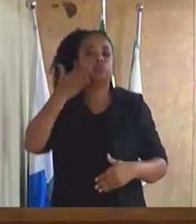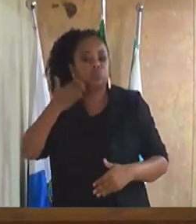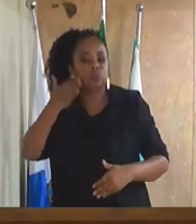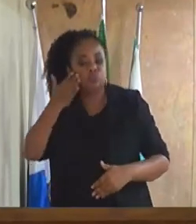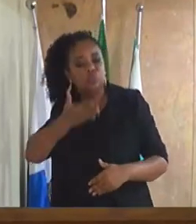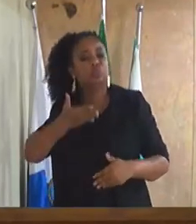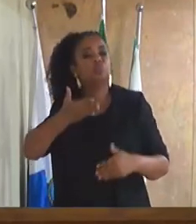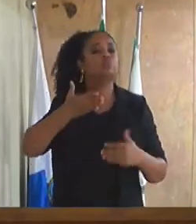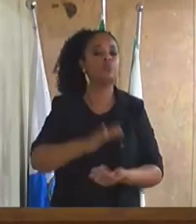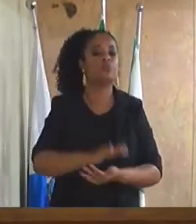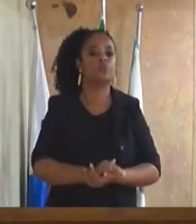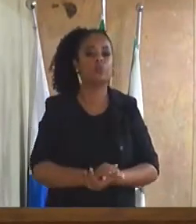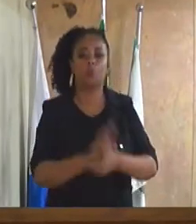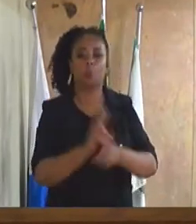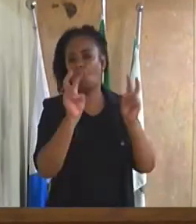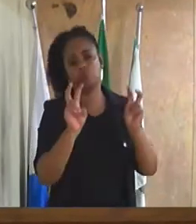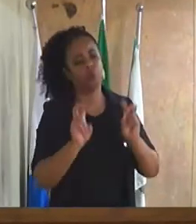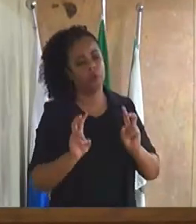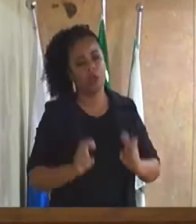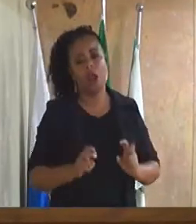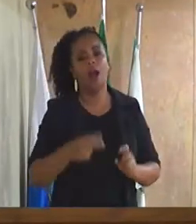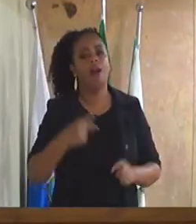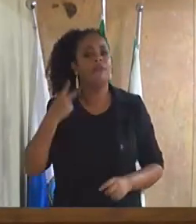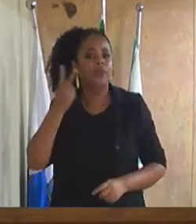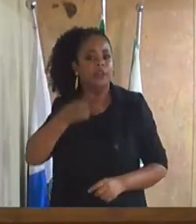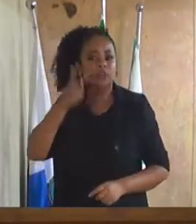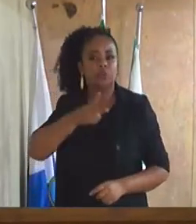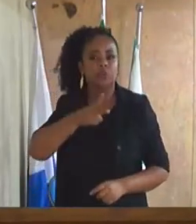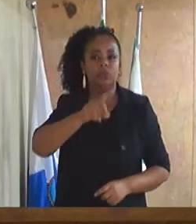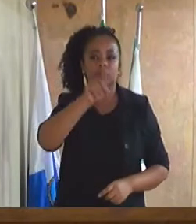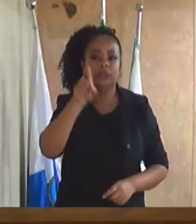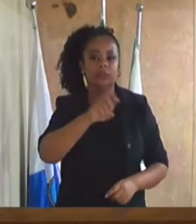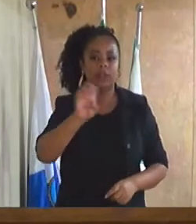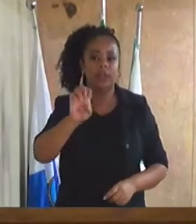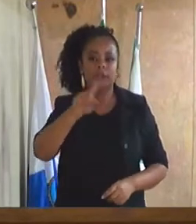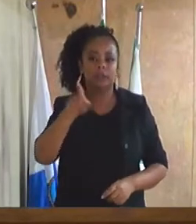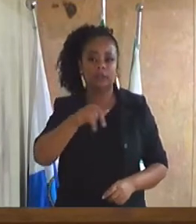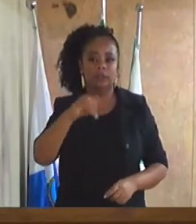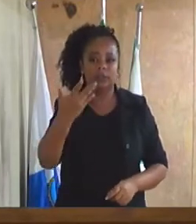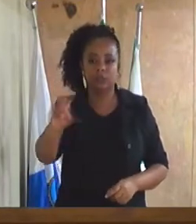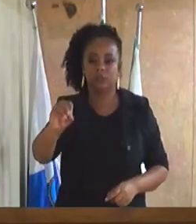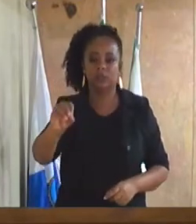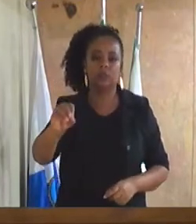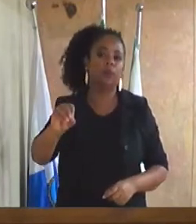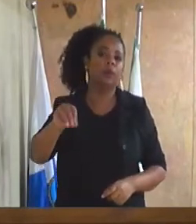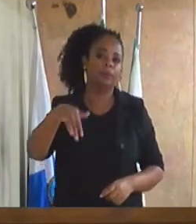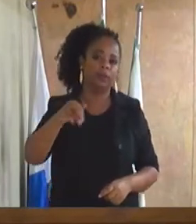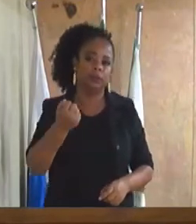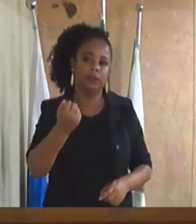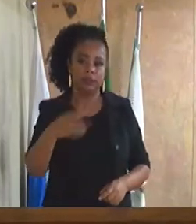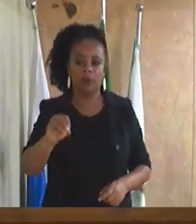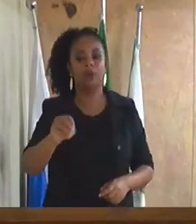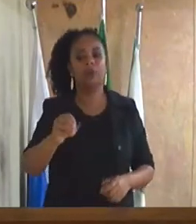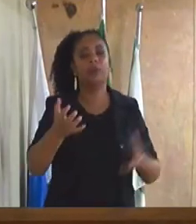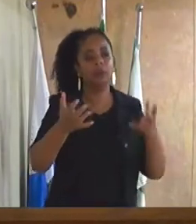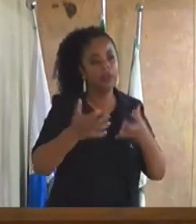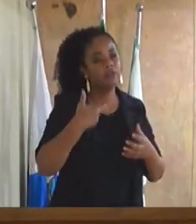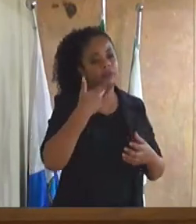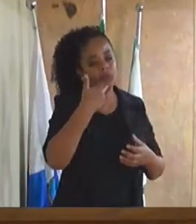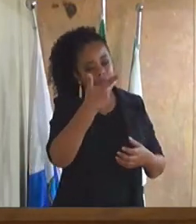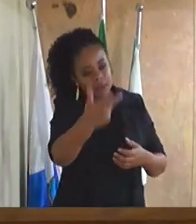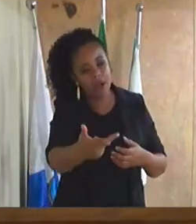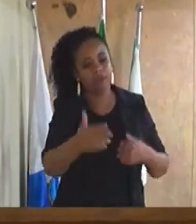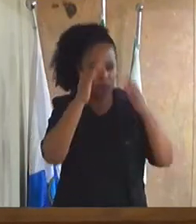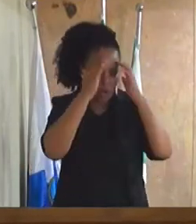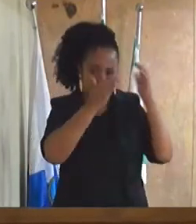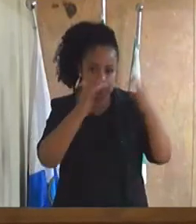e vereador Zezinho do Mineirão gostaria de estar aqui com todo respeito prestando aqui a vossa excelência alguns